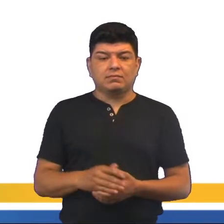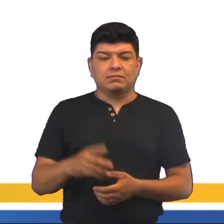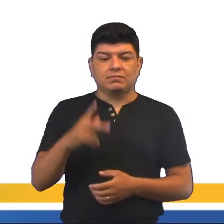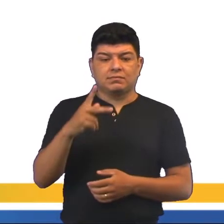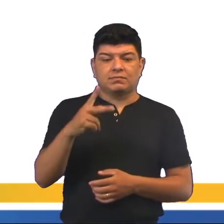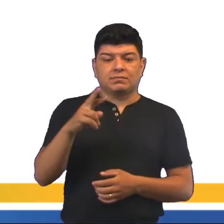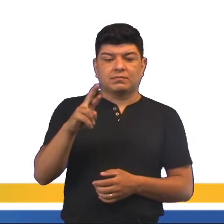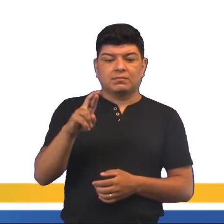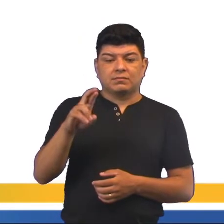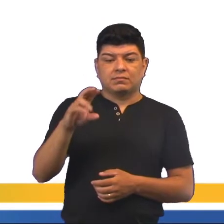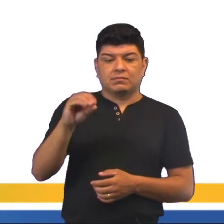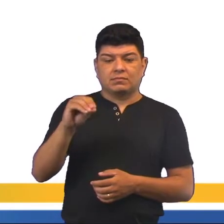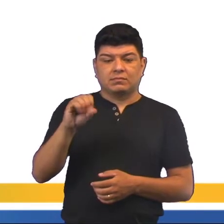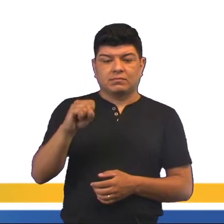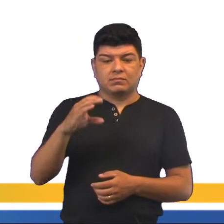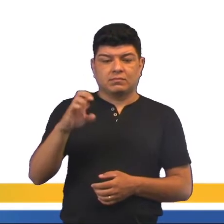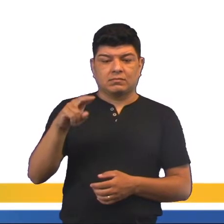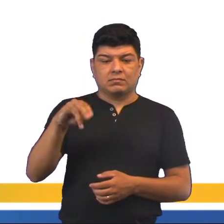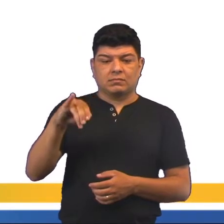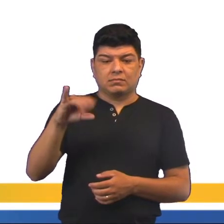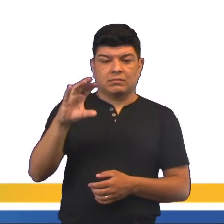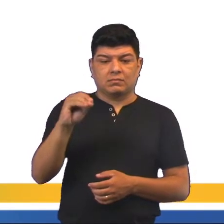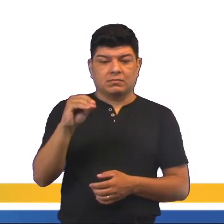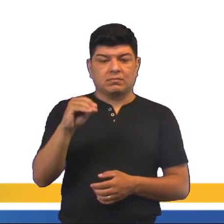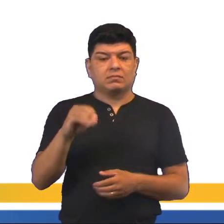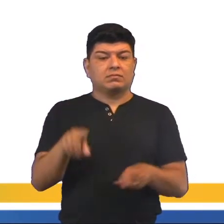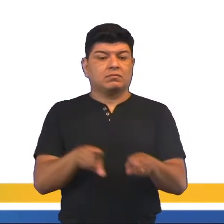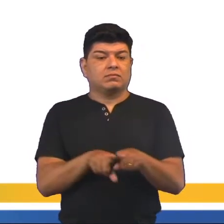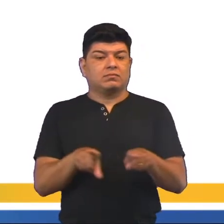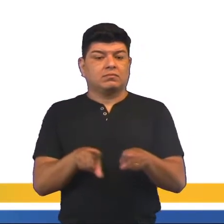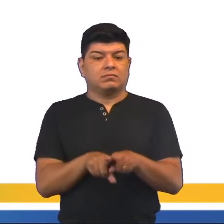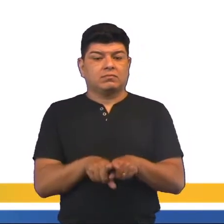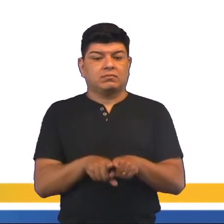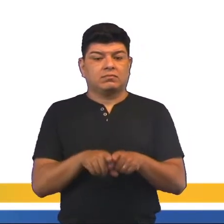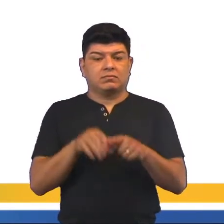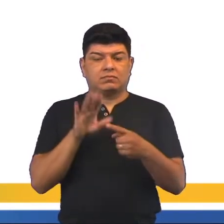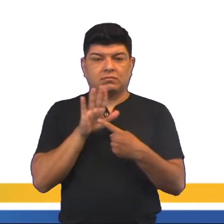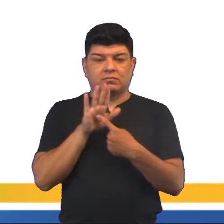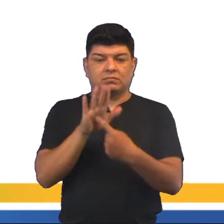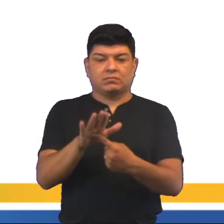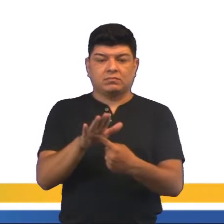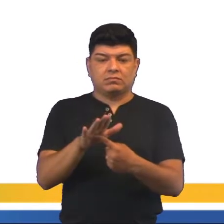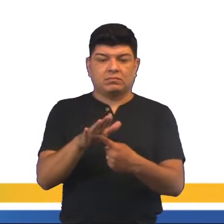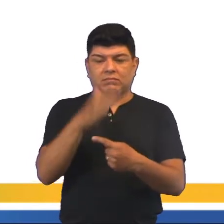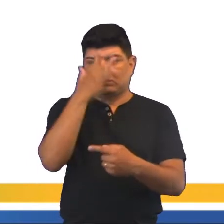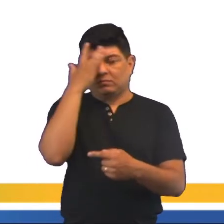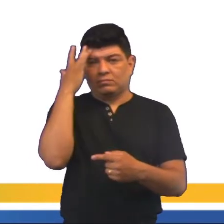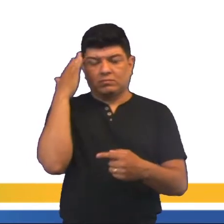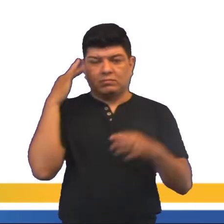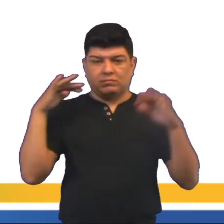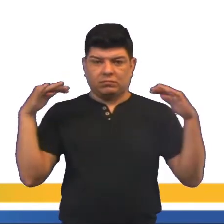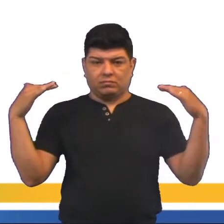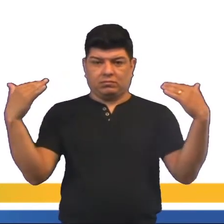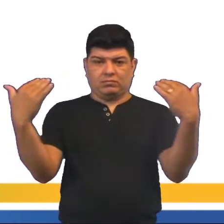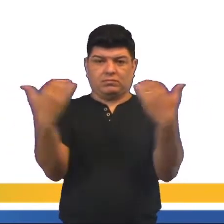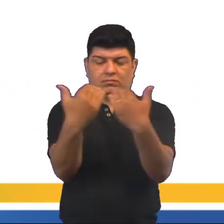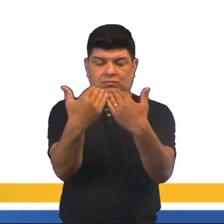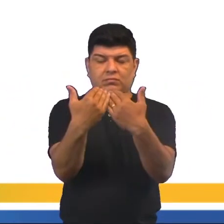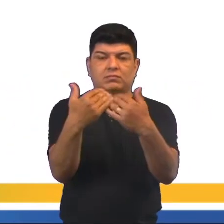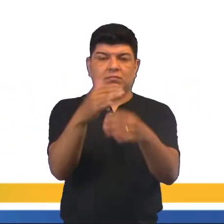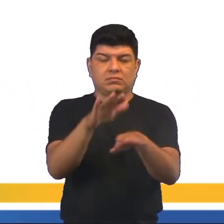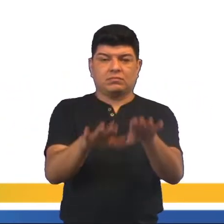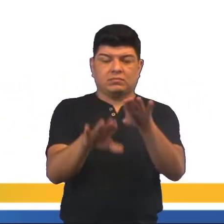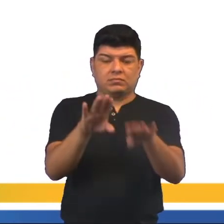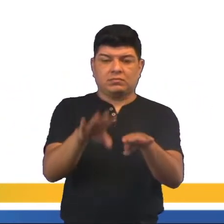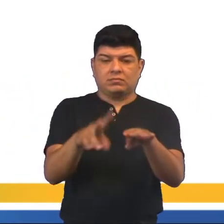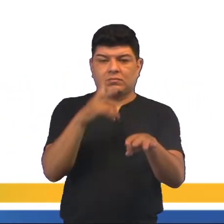Procênio, um avanço do palco, além da boca de cena, que se projeta para a plateia, né? Seu limite, comumente,